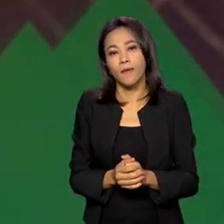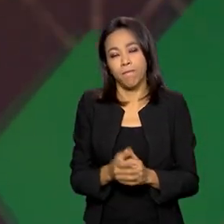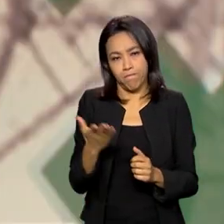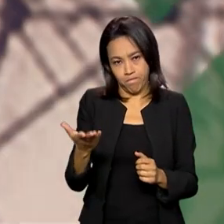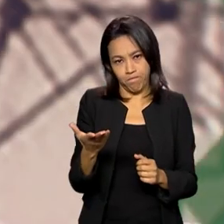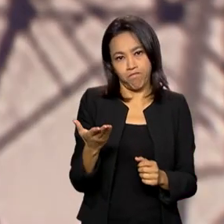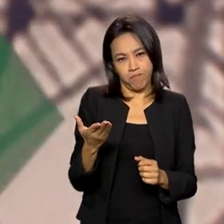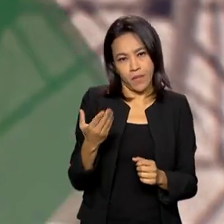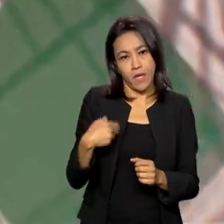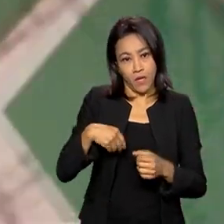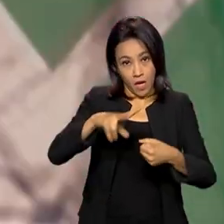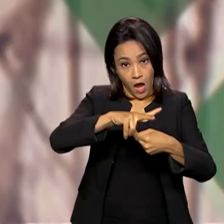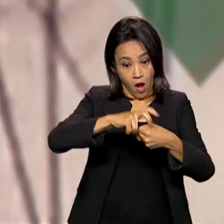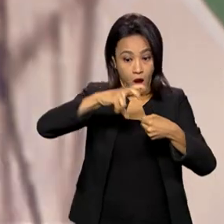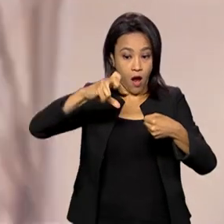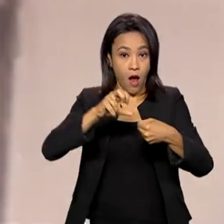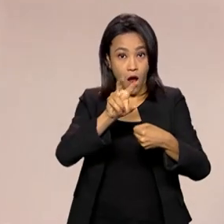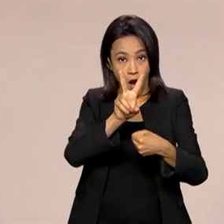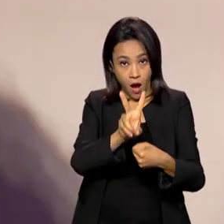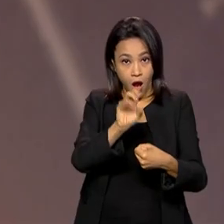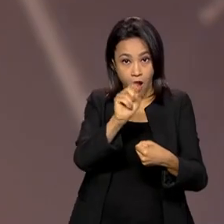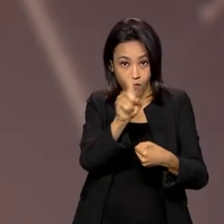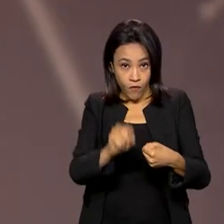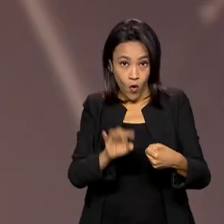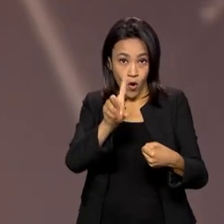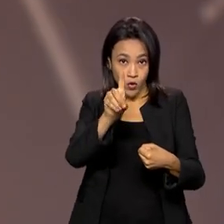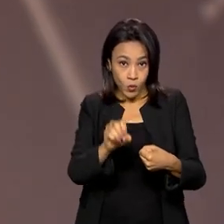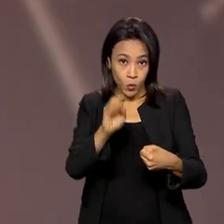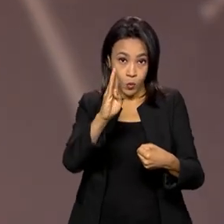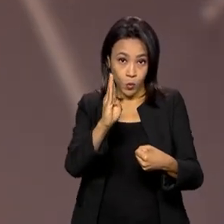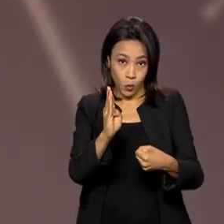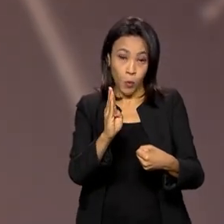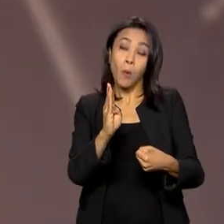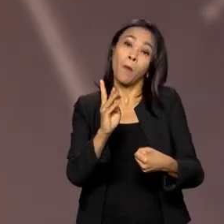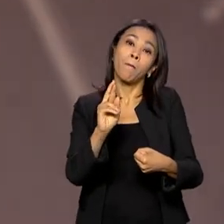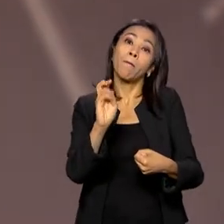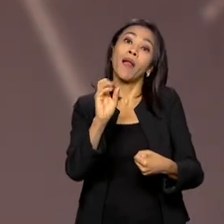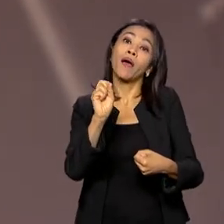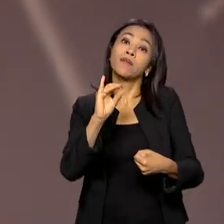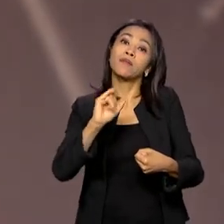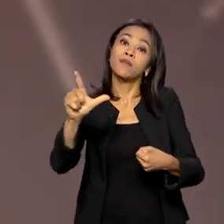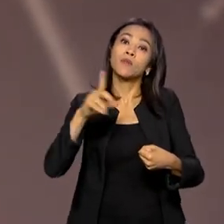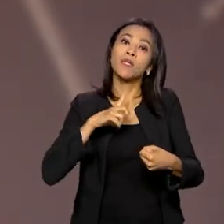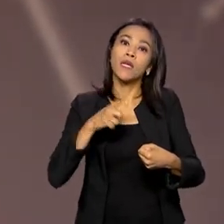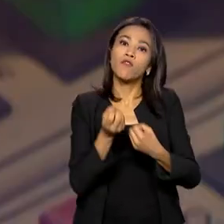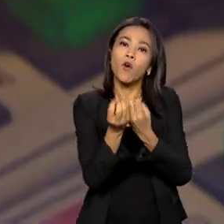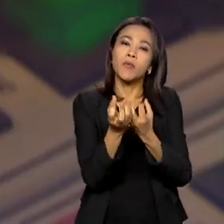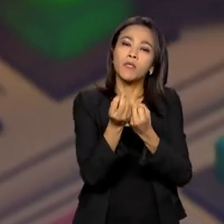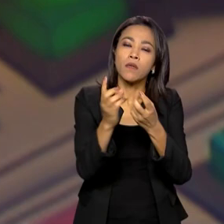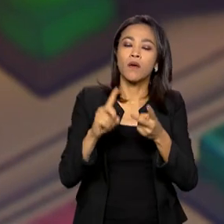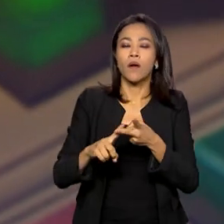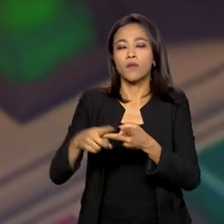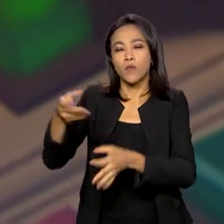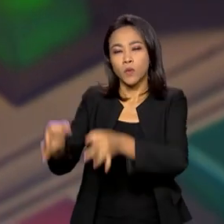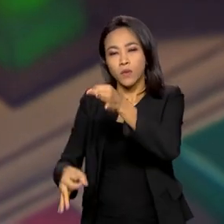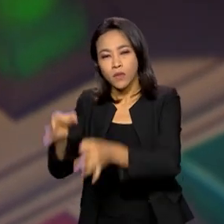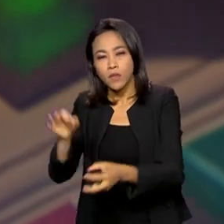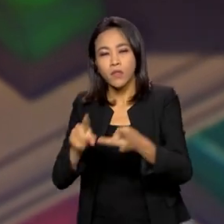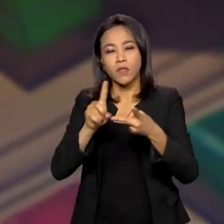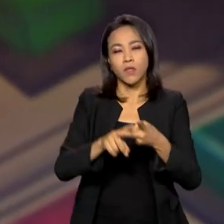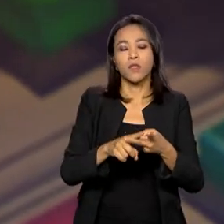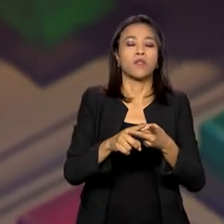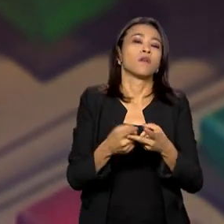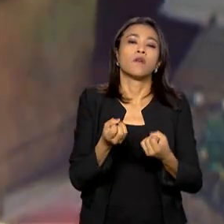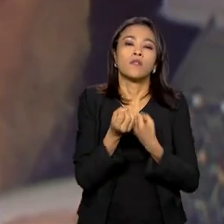a Voz tem, de prestação de informação do judiciário, do legislativo,